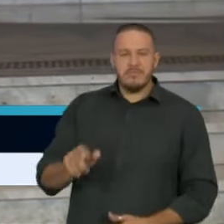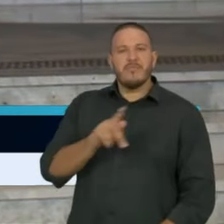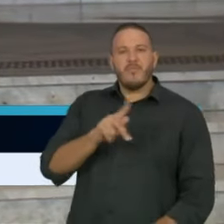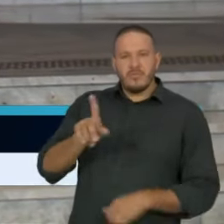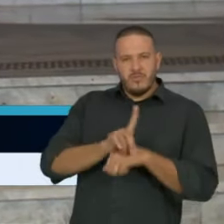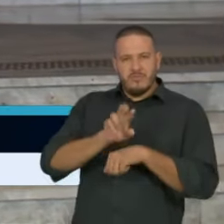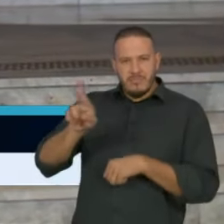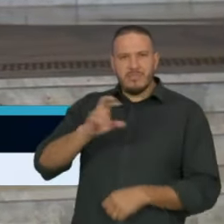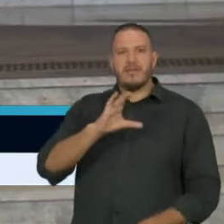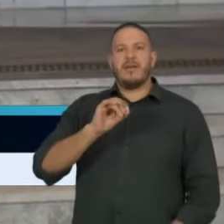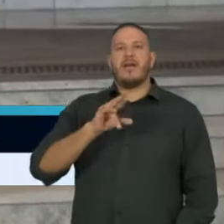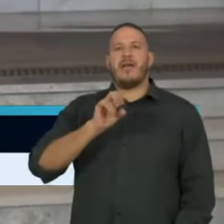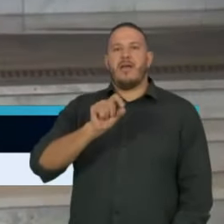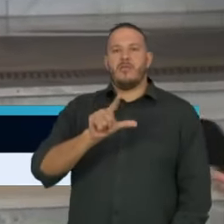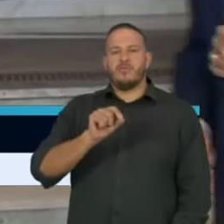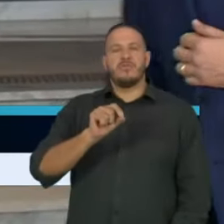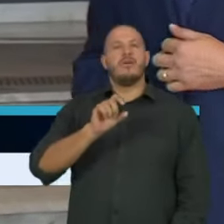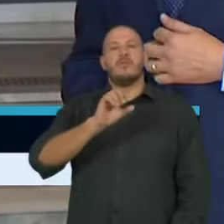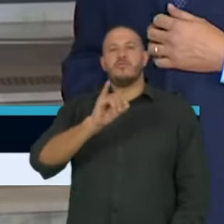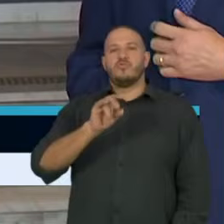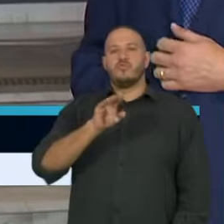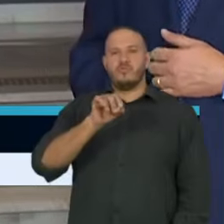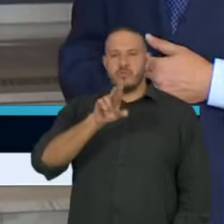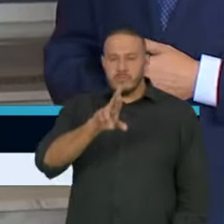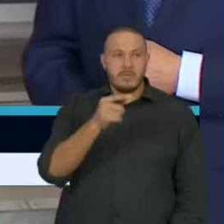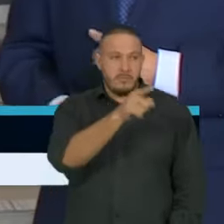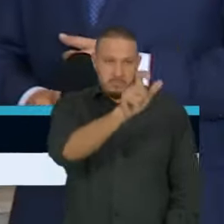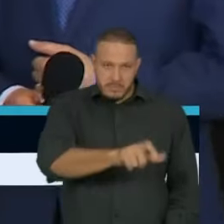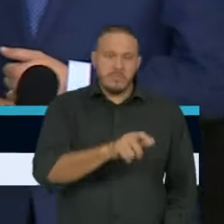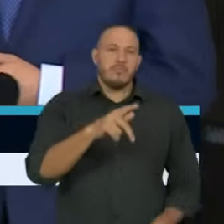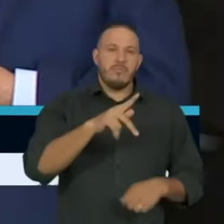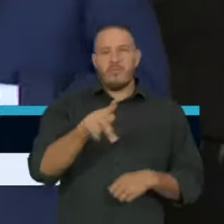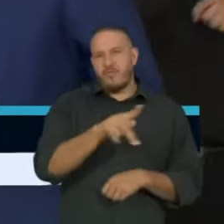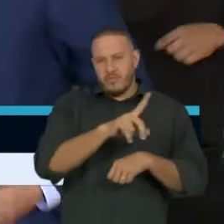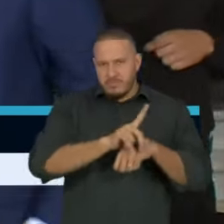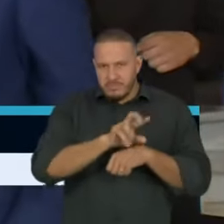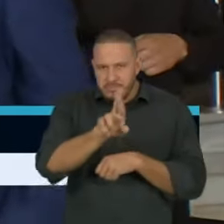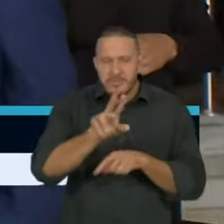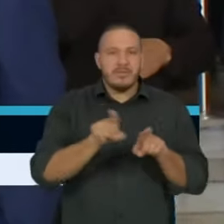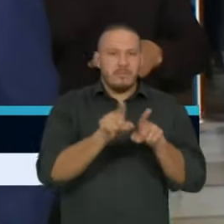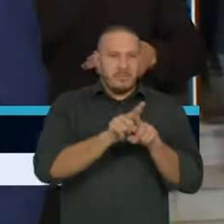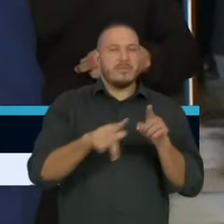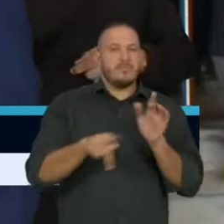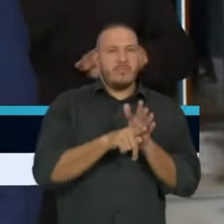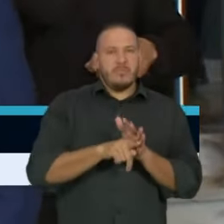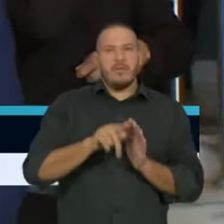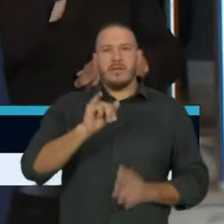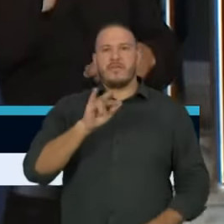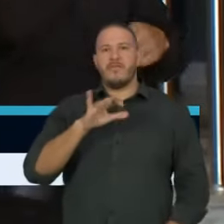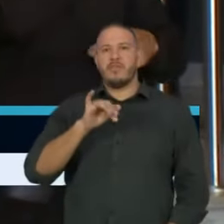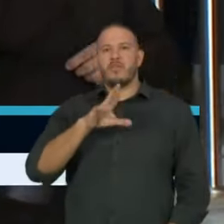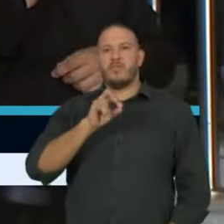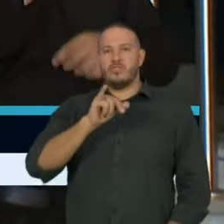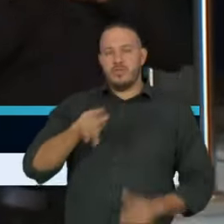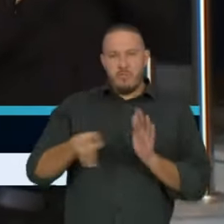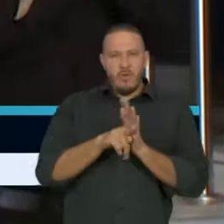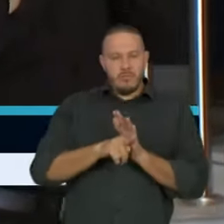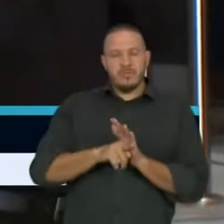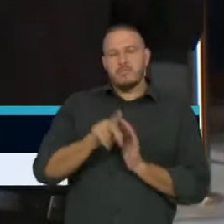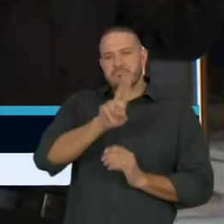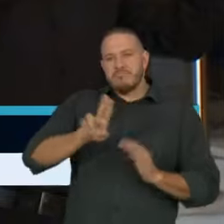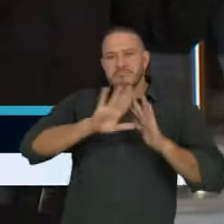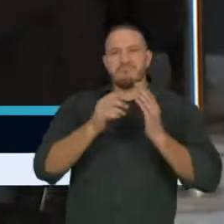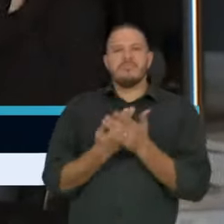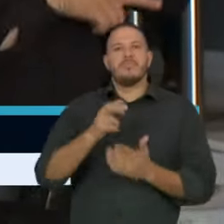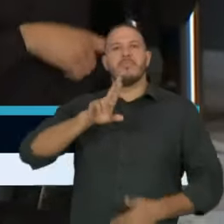Pereira Jr. Nós vamos ouvir agora, também professor doutor Esper Callas, professor titular de infectologia da Universidade de São Paulo, e da